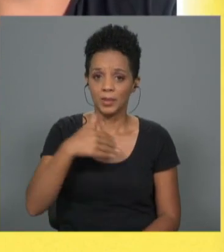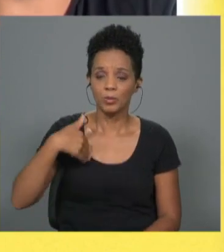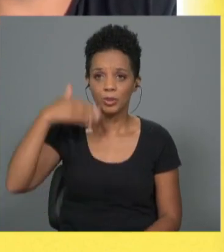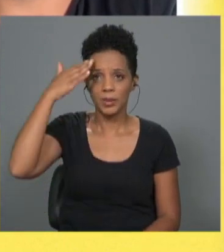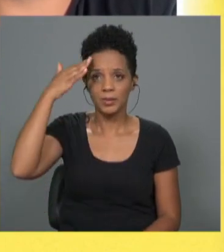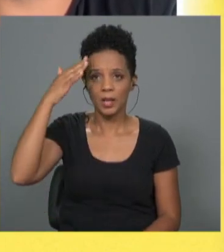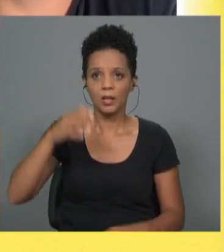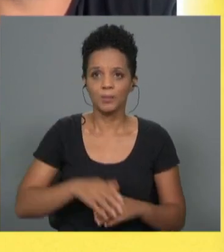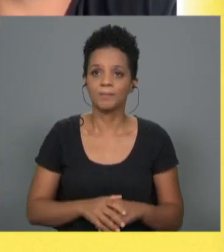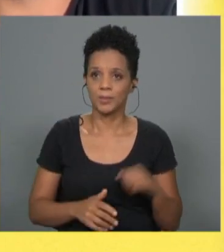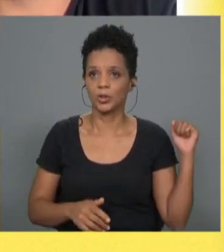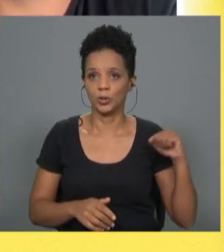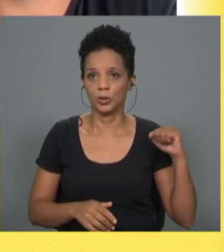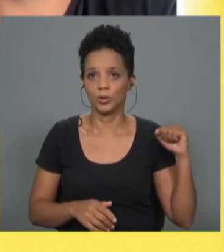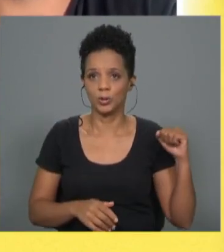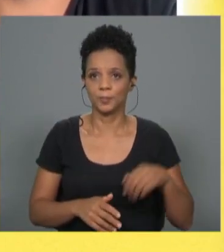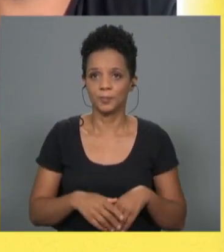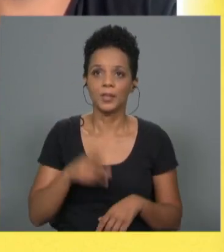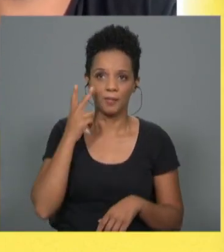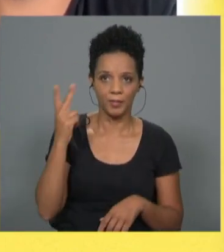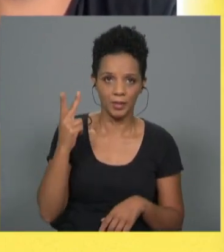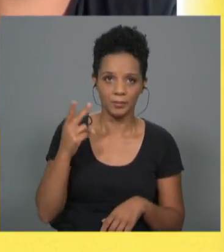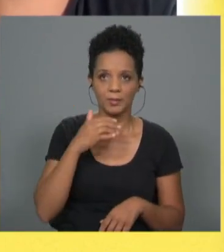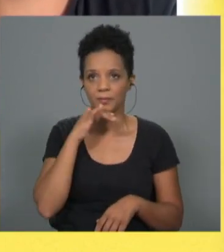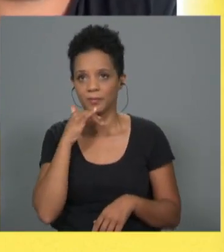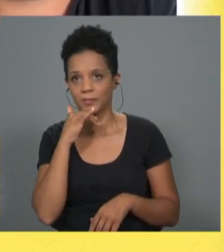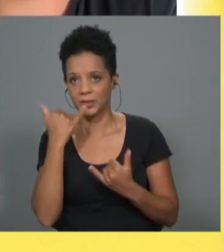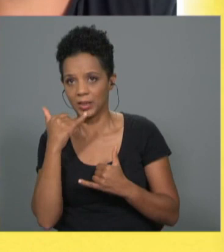Sim. a falar de vida, de felicidade.